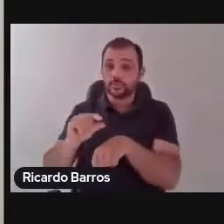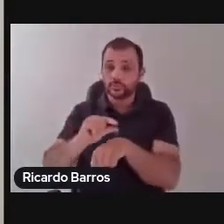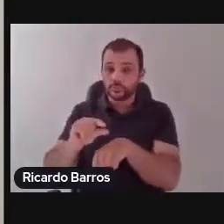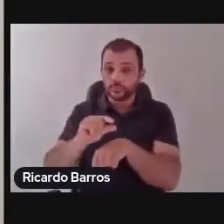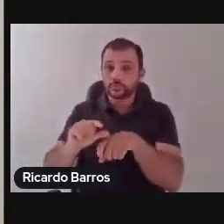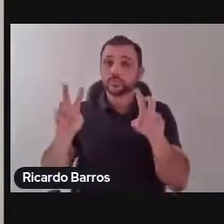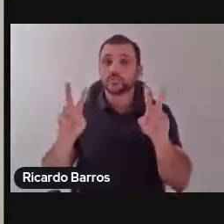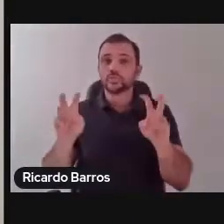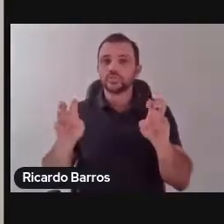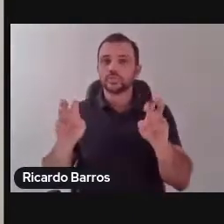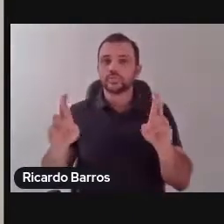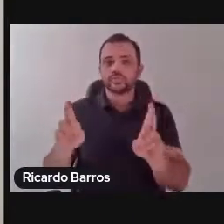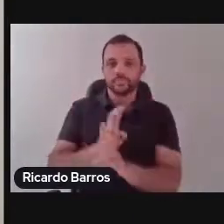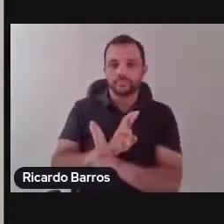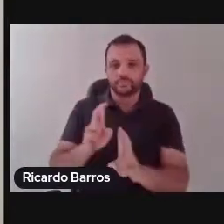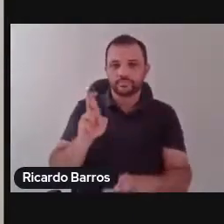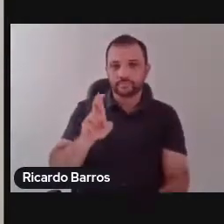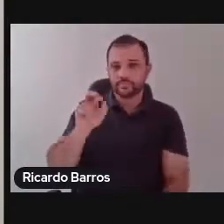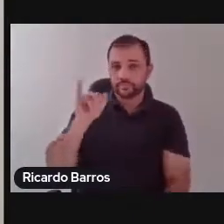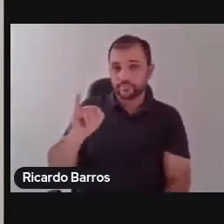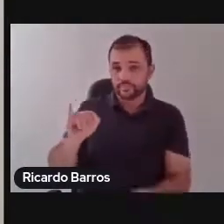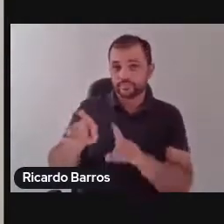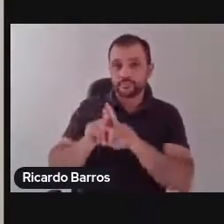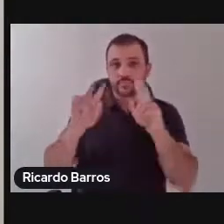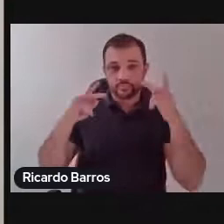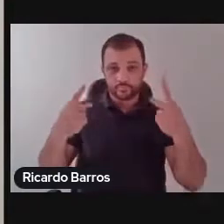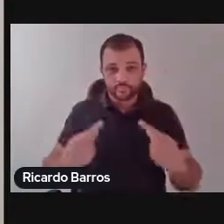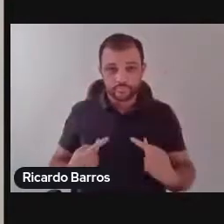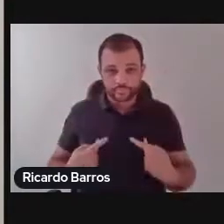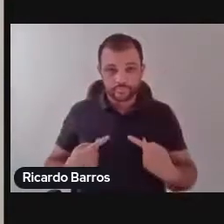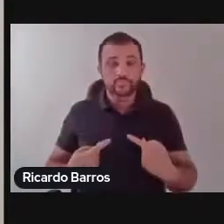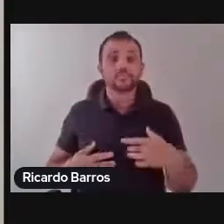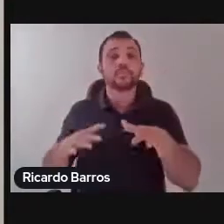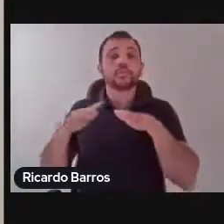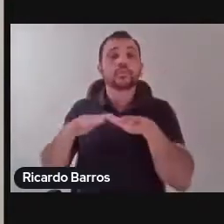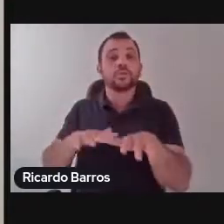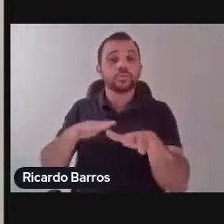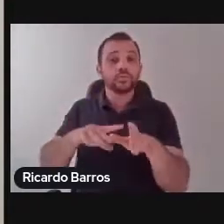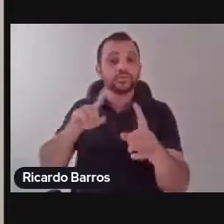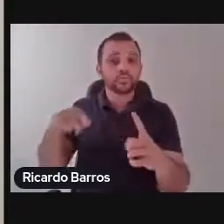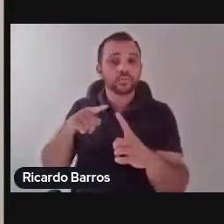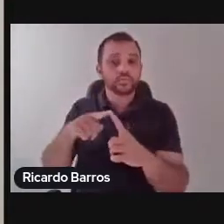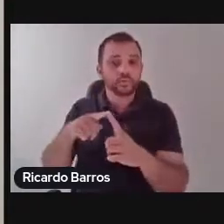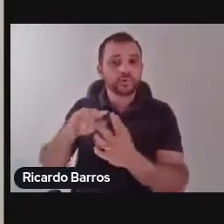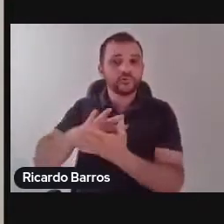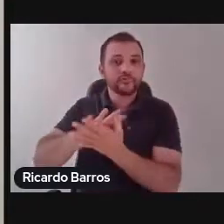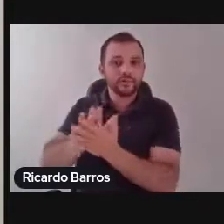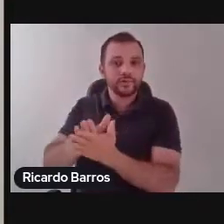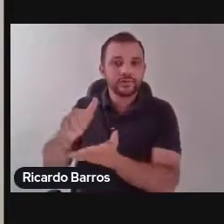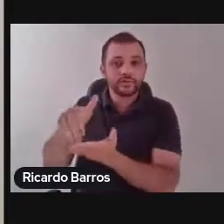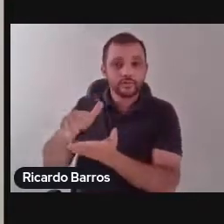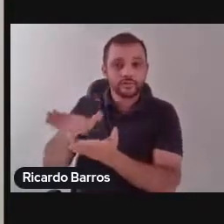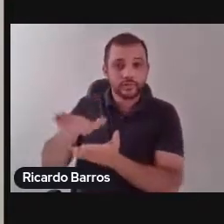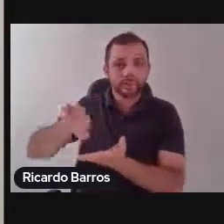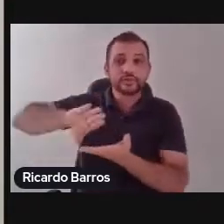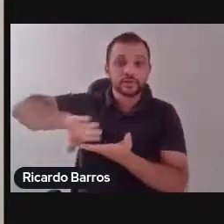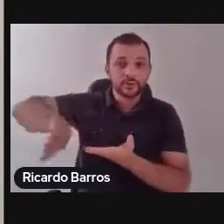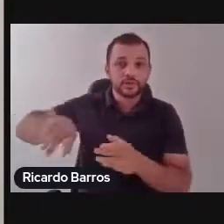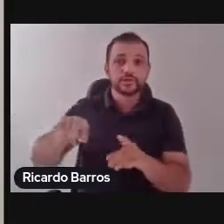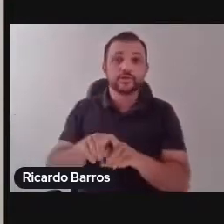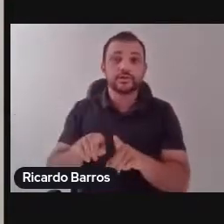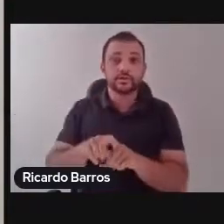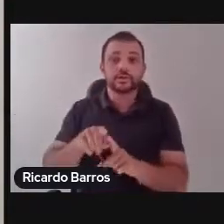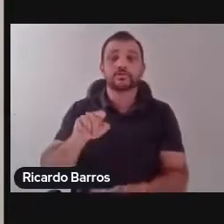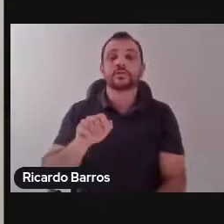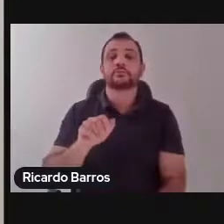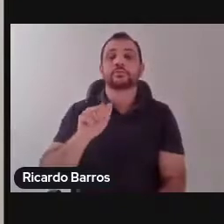Internacionais Humanitárias, Movimento Antidiscriminação e Agenda 2030 da ONU, será por mim ministrado, e nós vamos